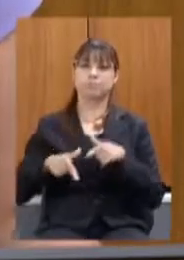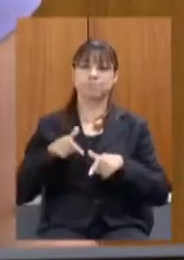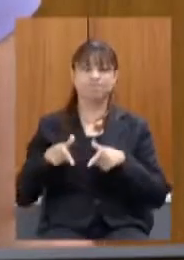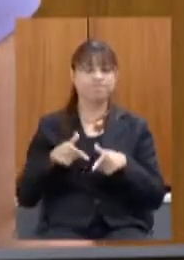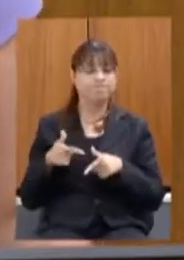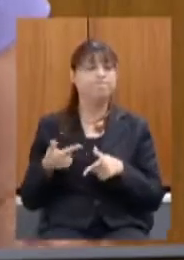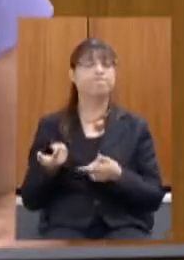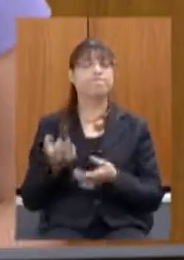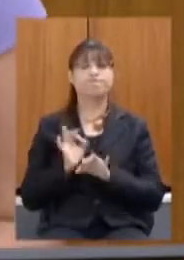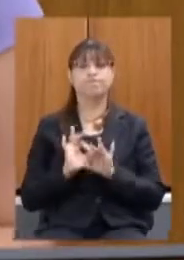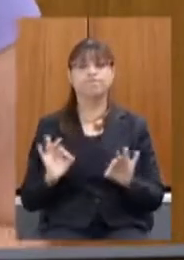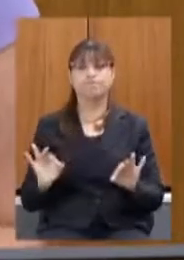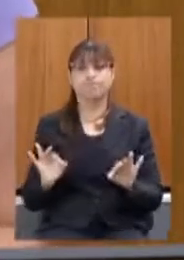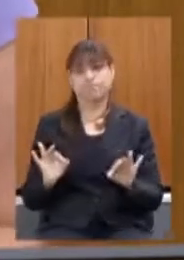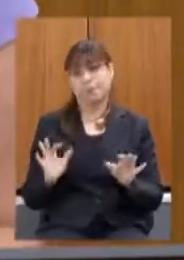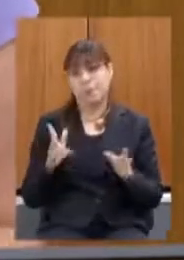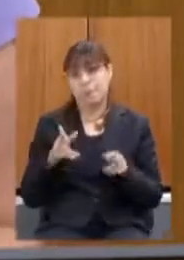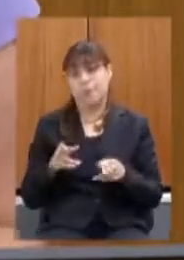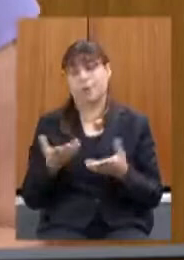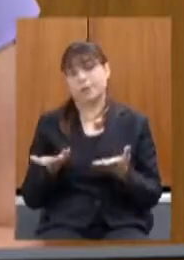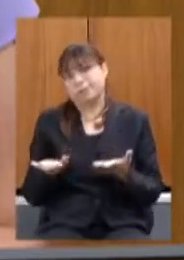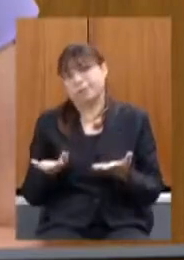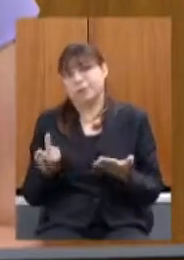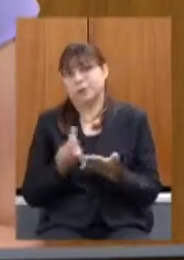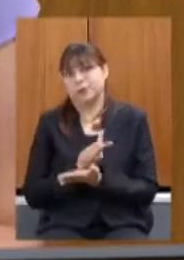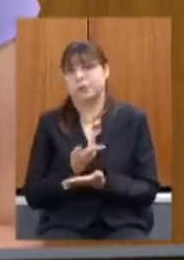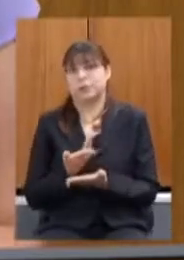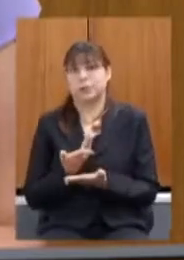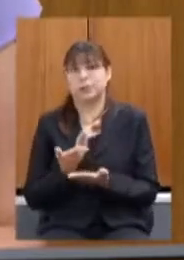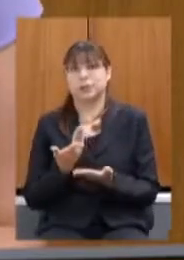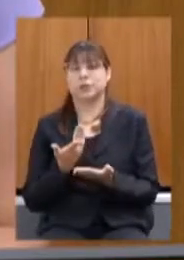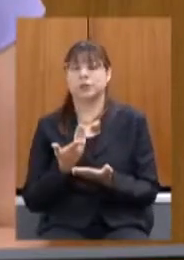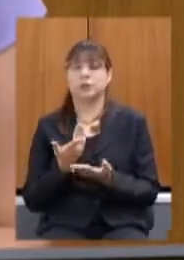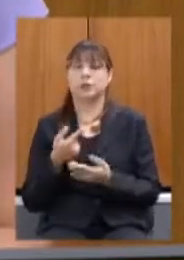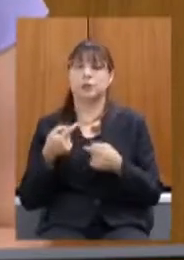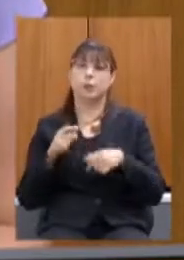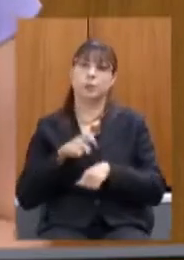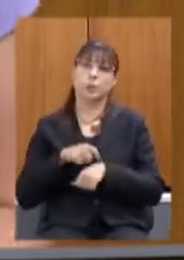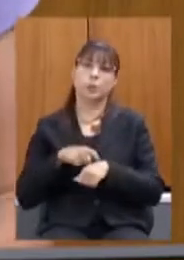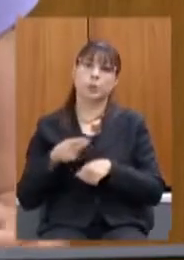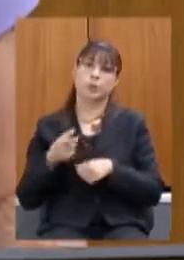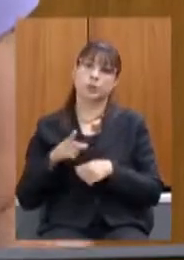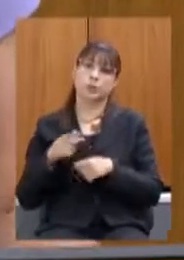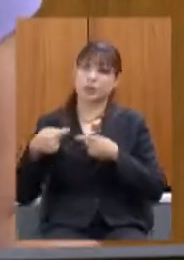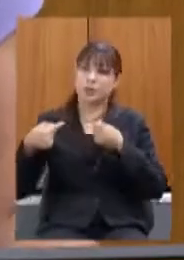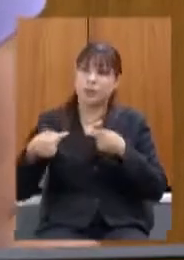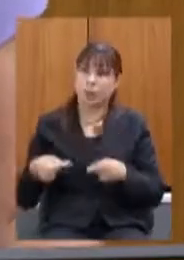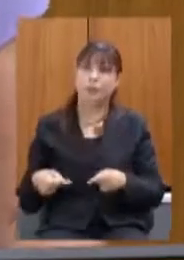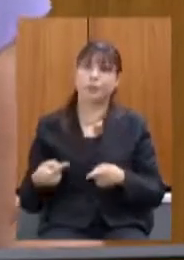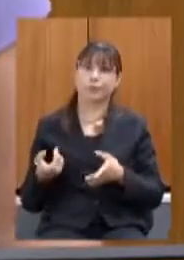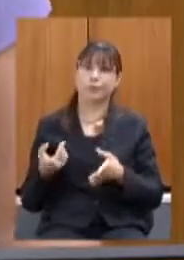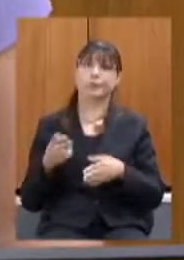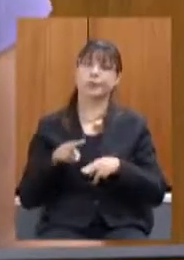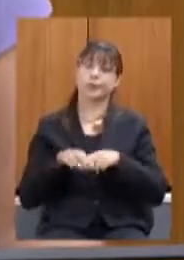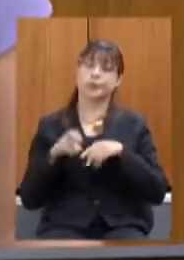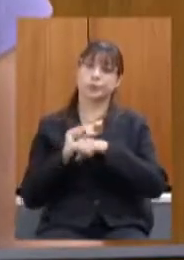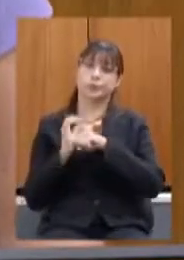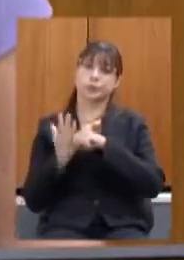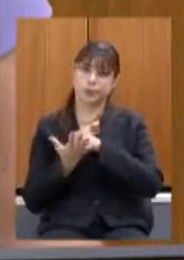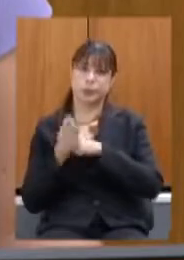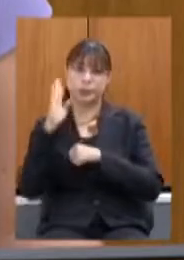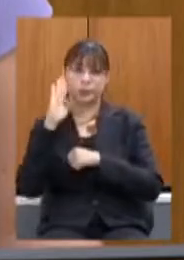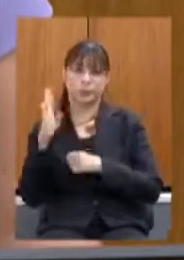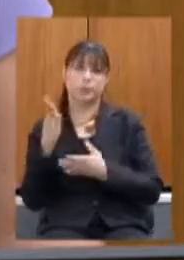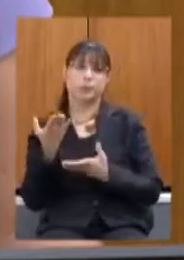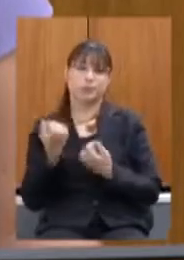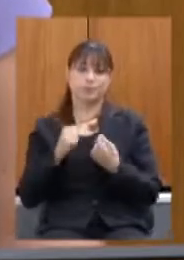mesmo em momentos tão desafiadores como foi esse da pandemia da Covid-19 e a necessidade de tomadas de decisões